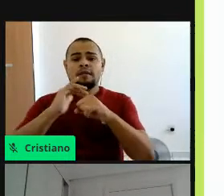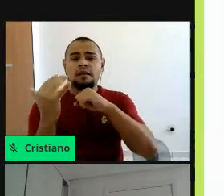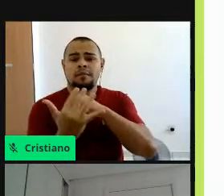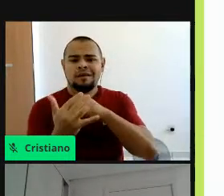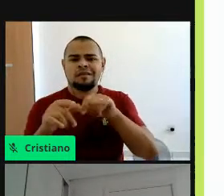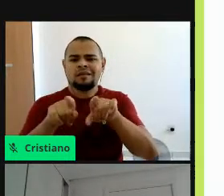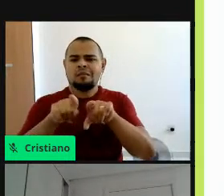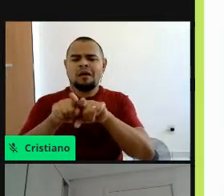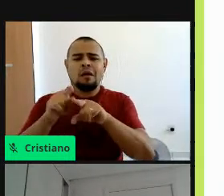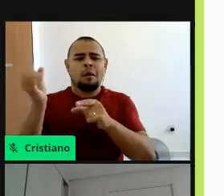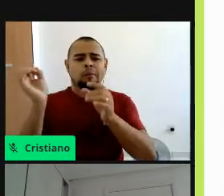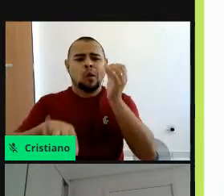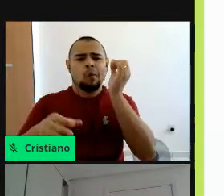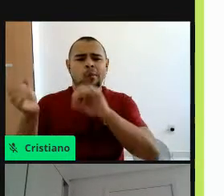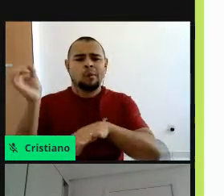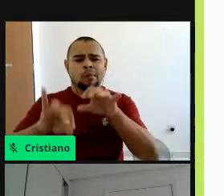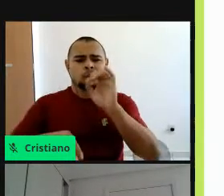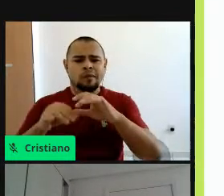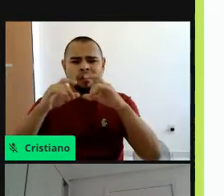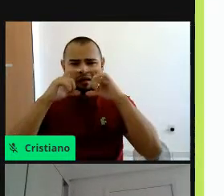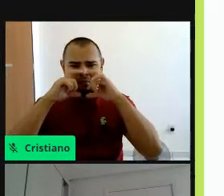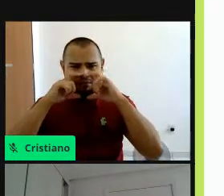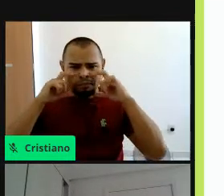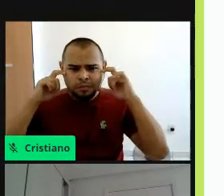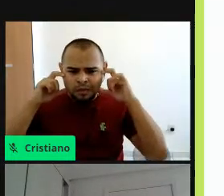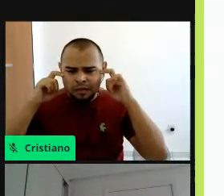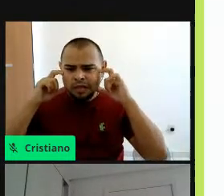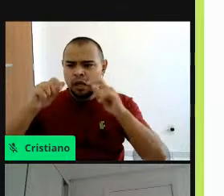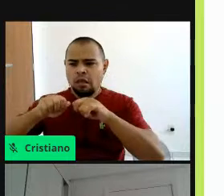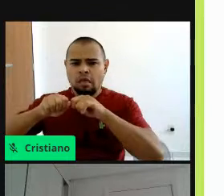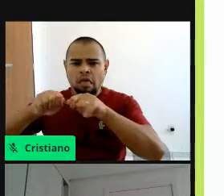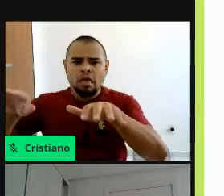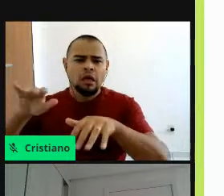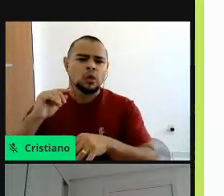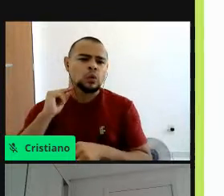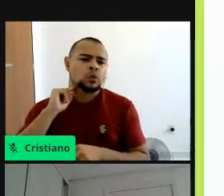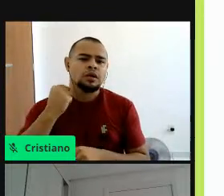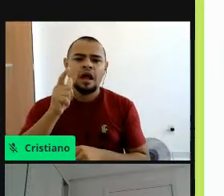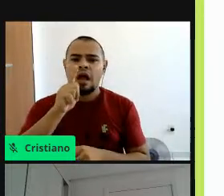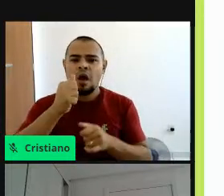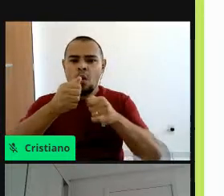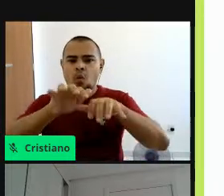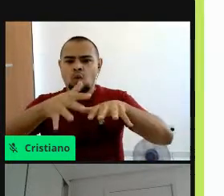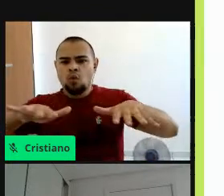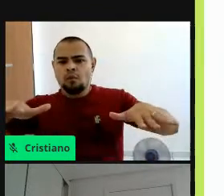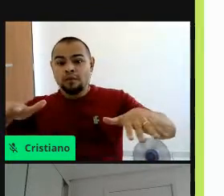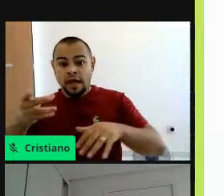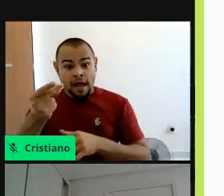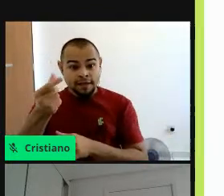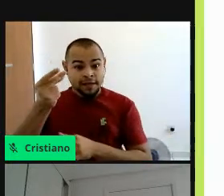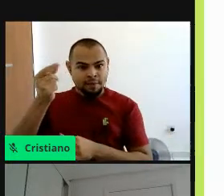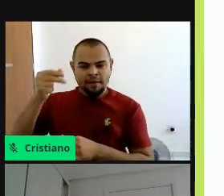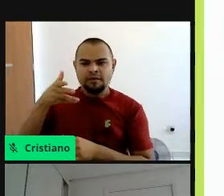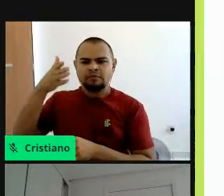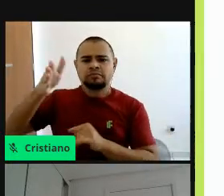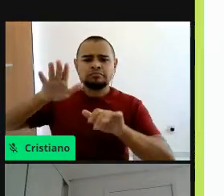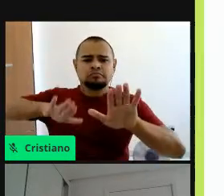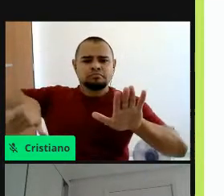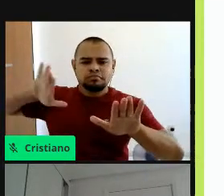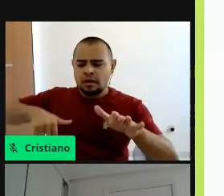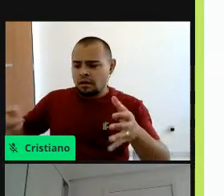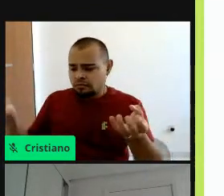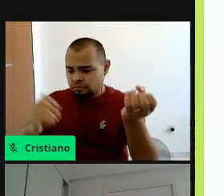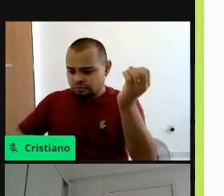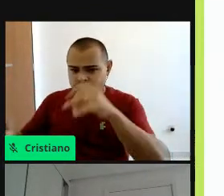descarte regular de máscaras e polui os oceanos, não é, então, antigamente, quando a gente ia na praia fazer coleta, fazer